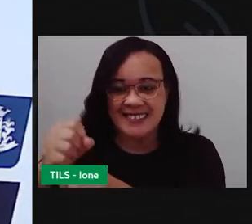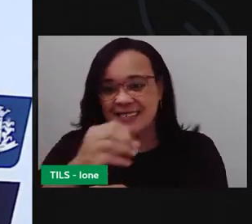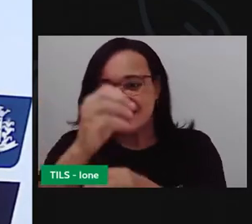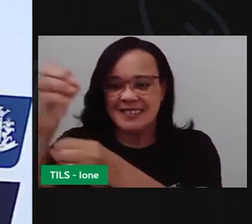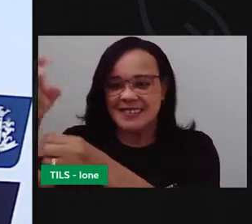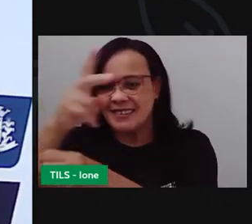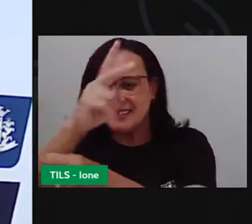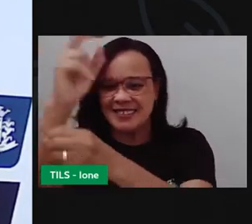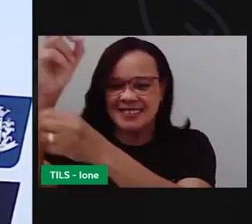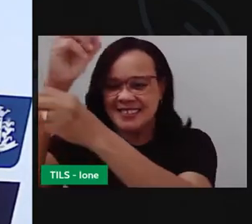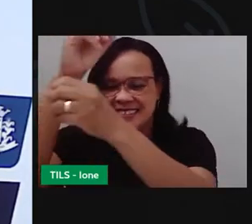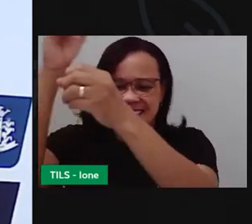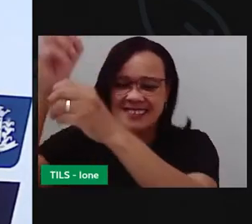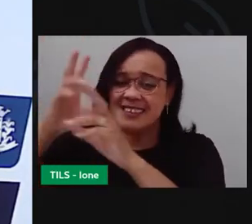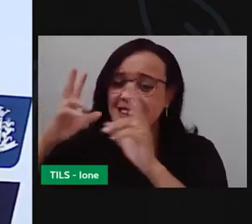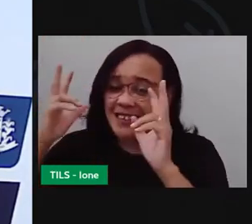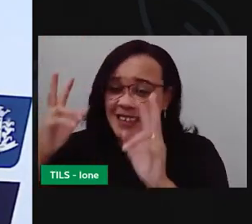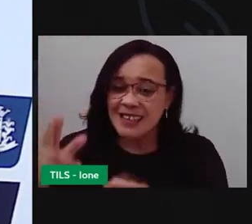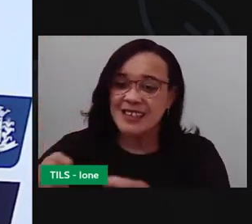feito balão.